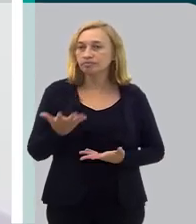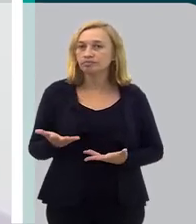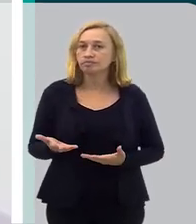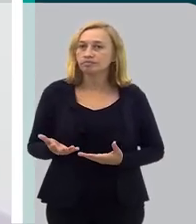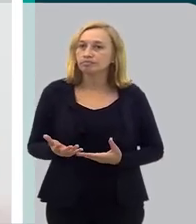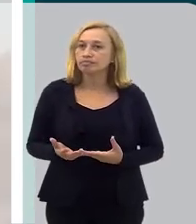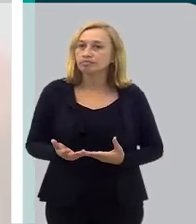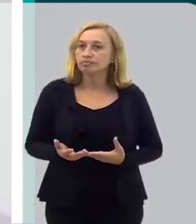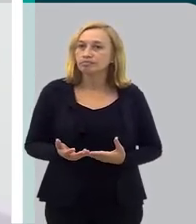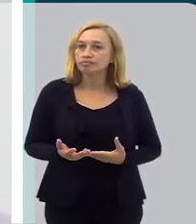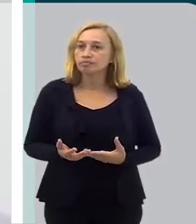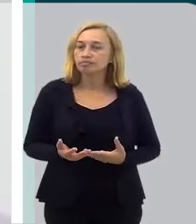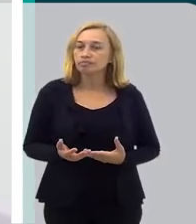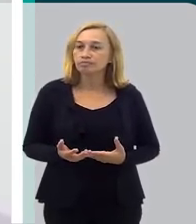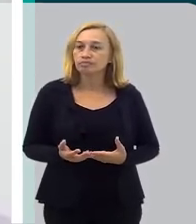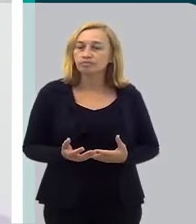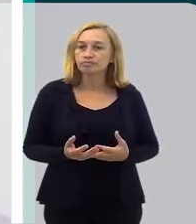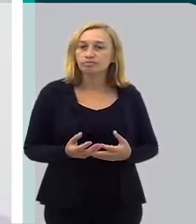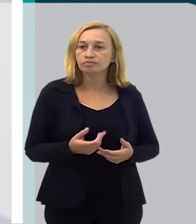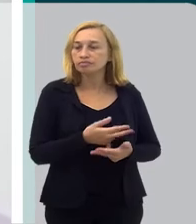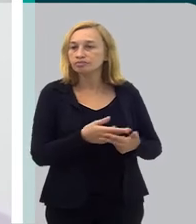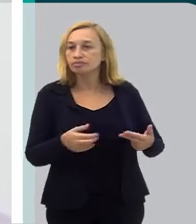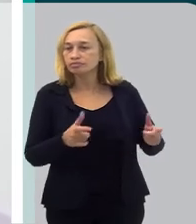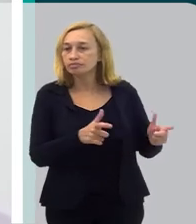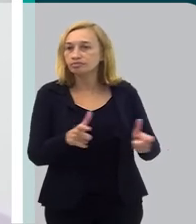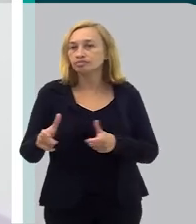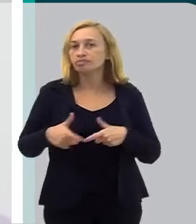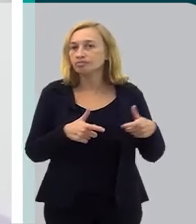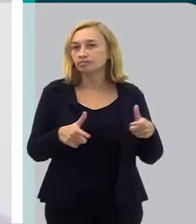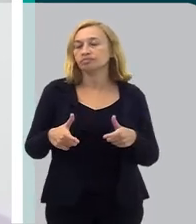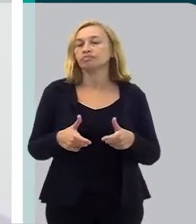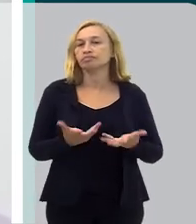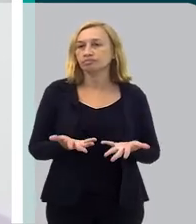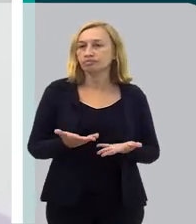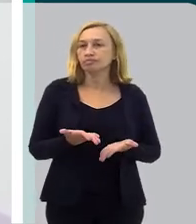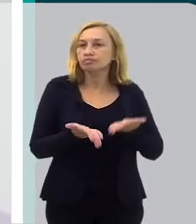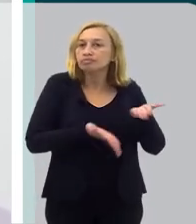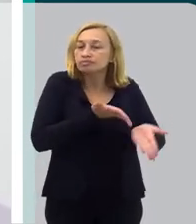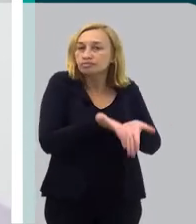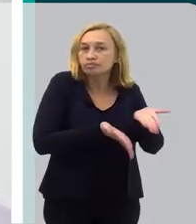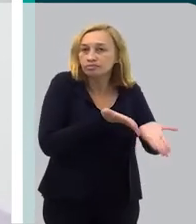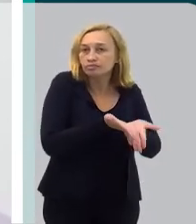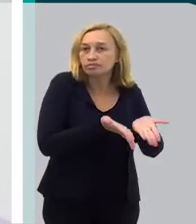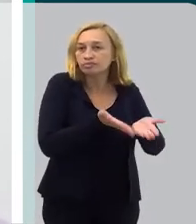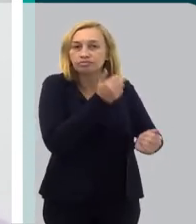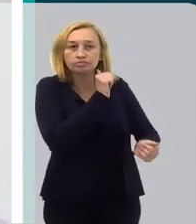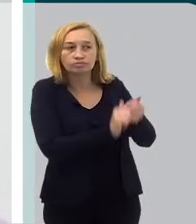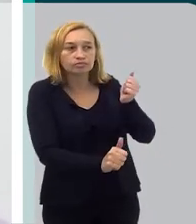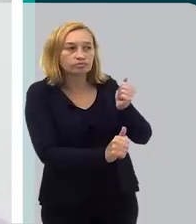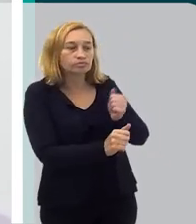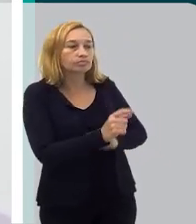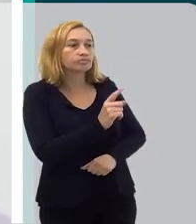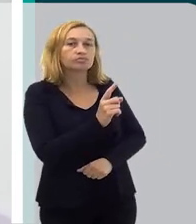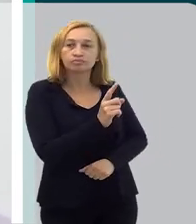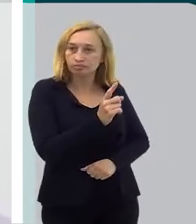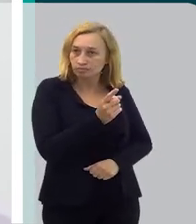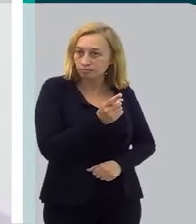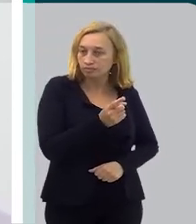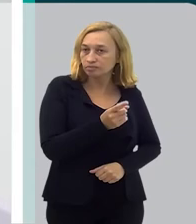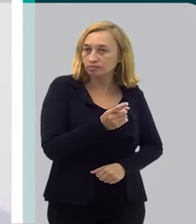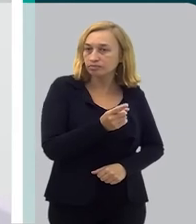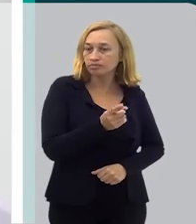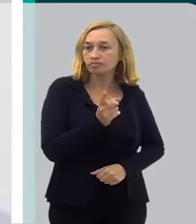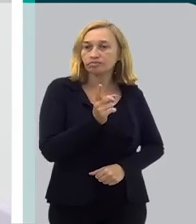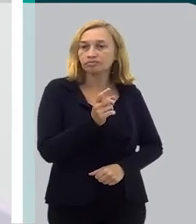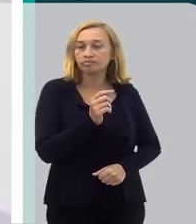nos clubes tratando os jogadores de futebol, que às vezes,